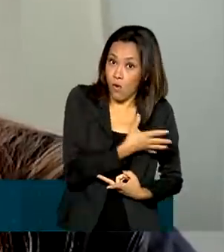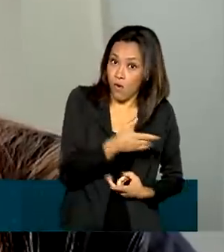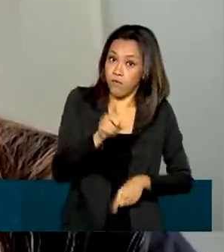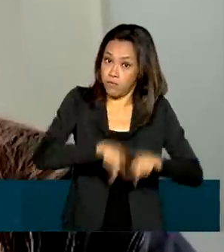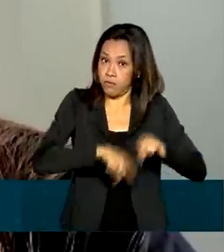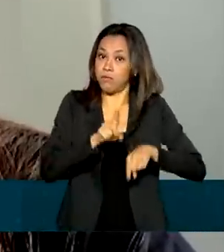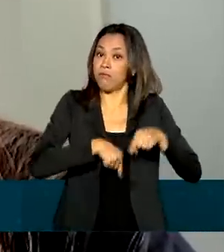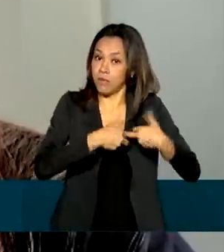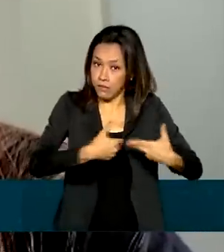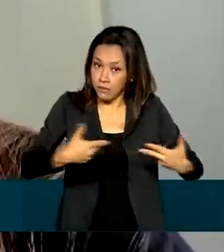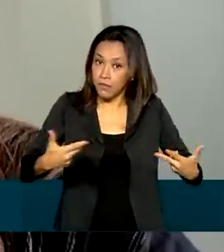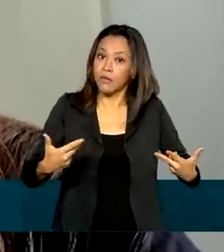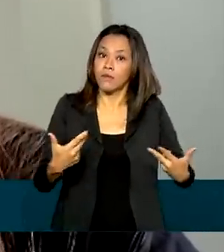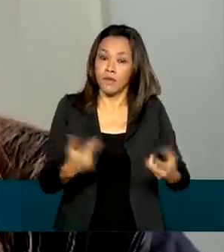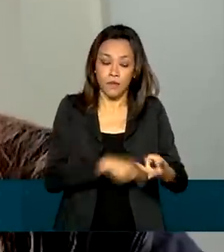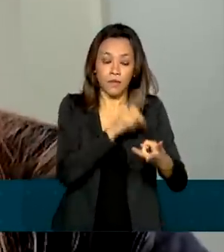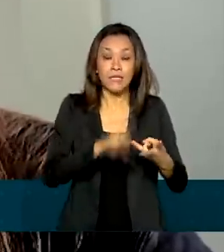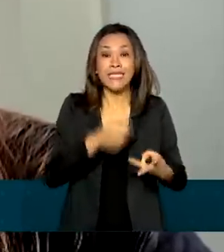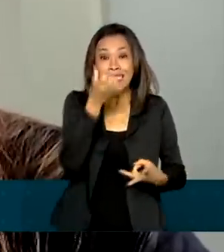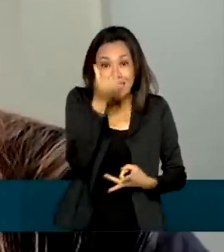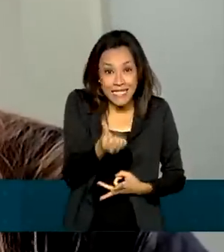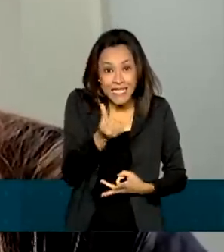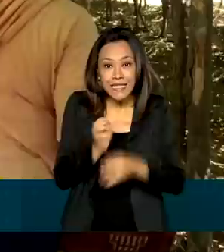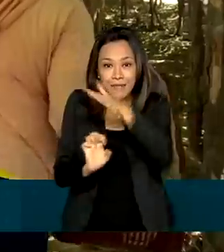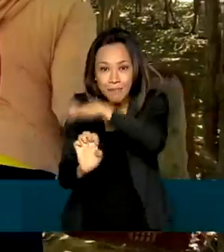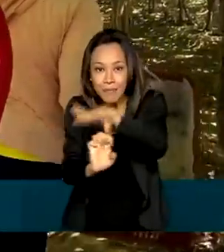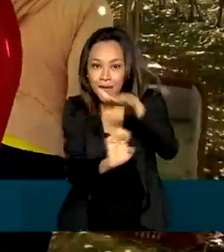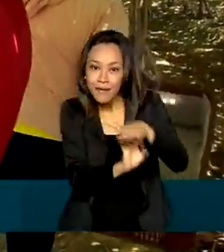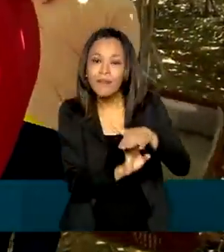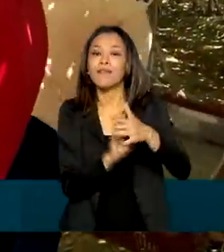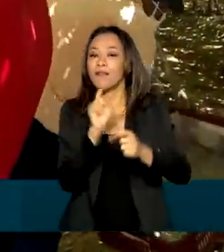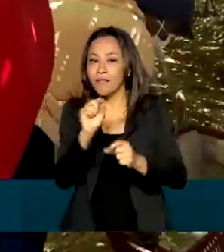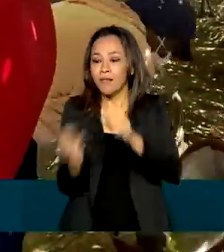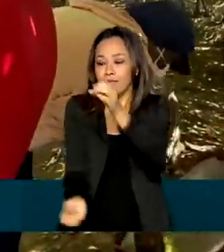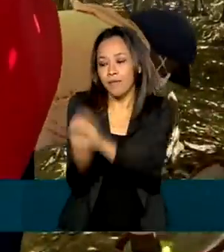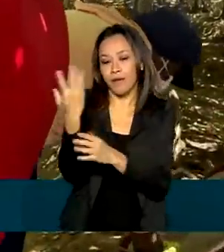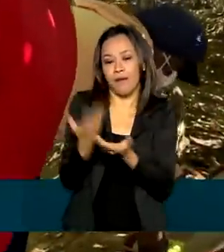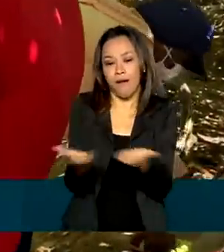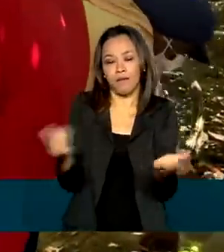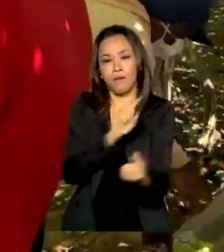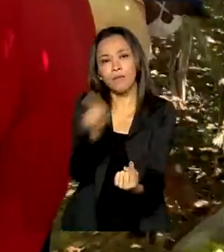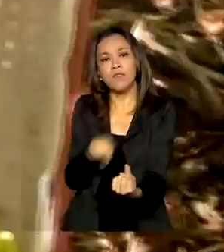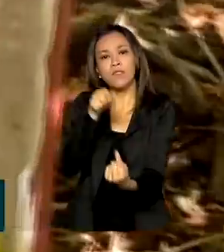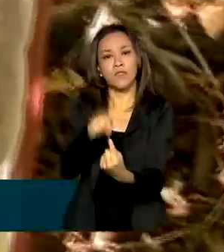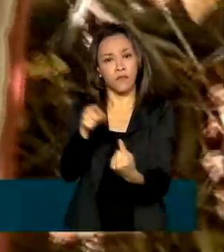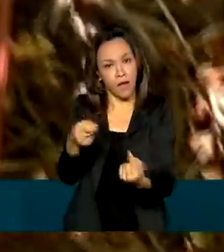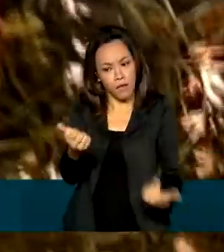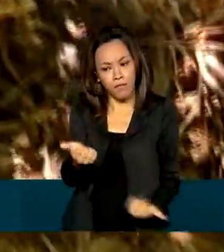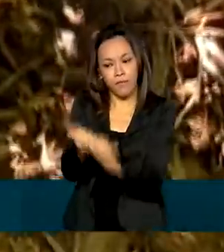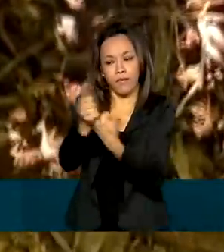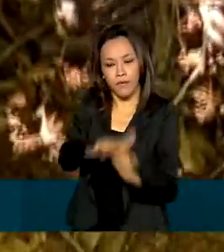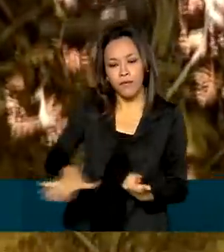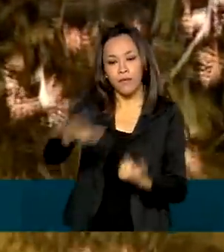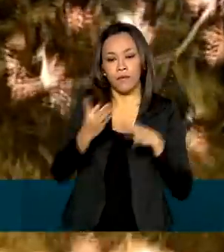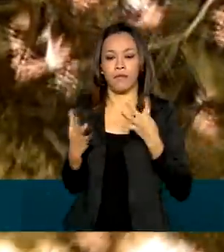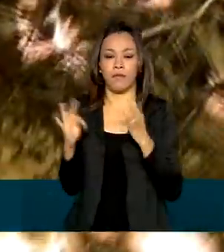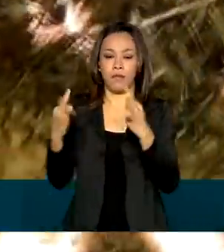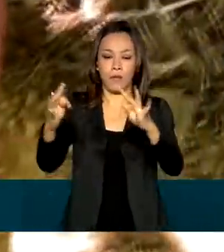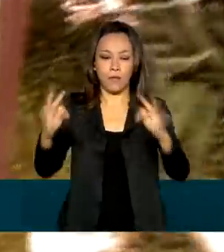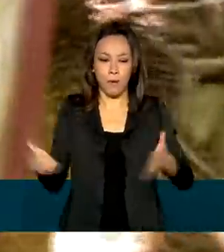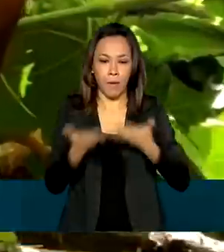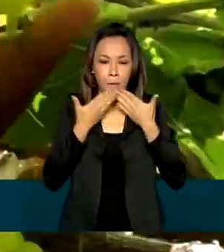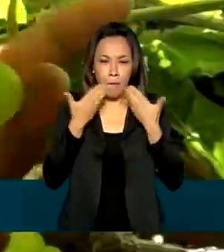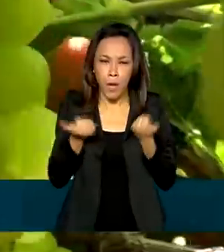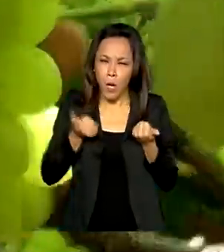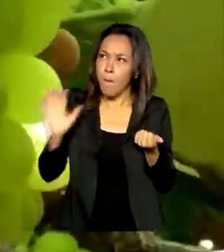gerados e 6 startups criadas. A ideia é investir em tecnologia para aumentar ainda mais a produtividade